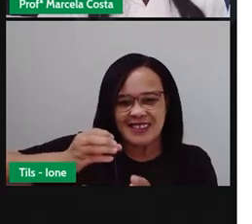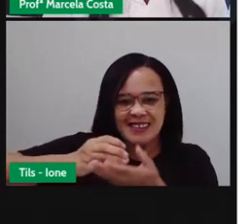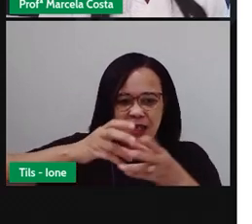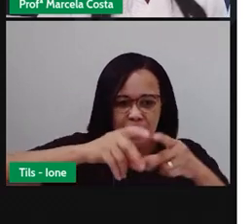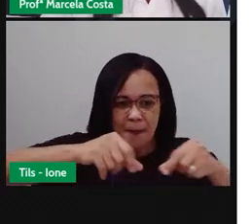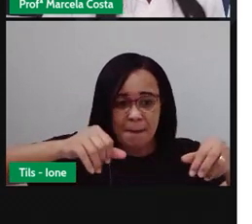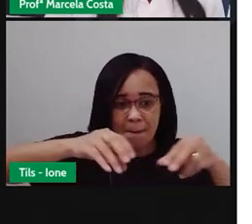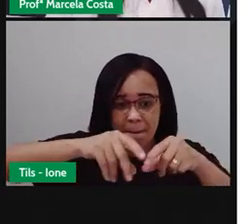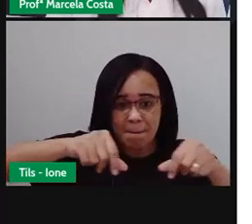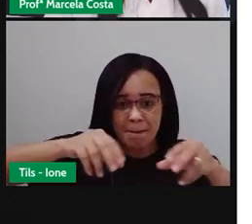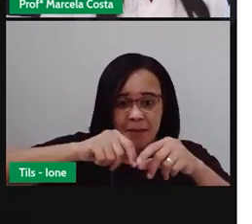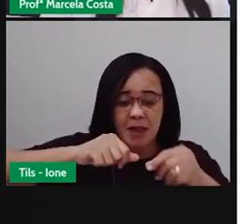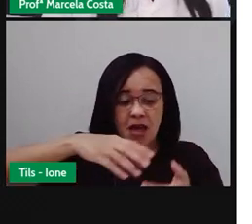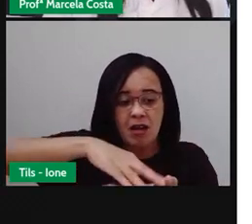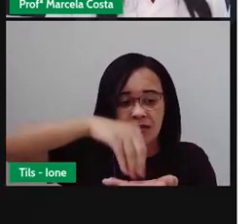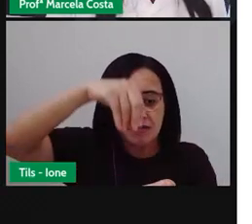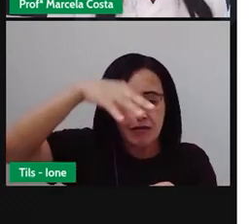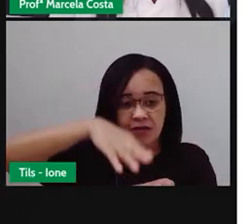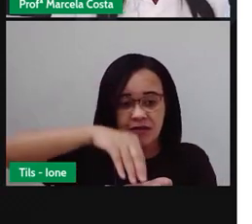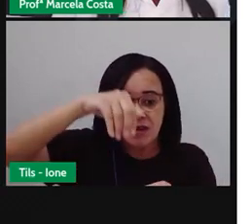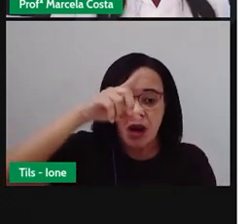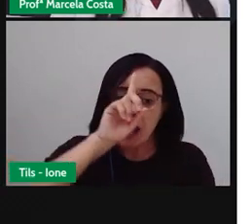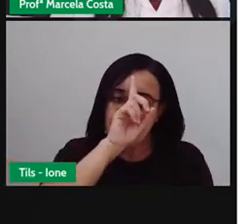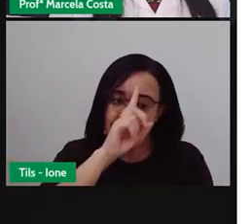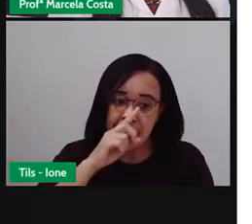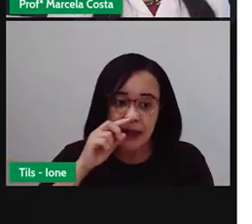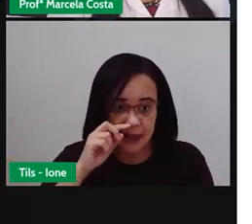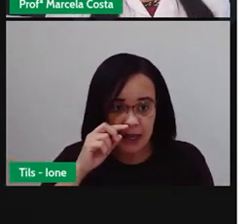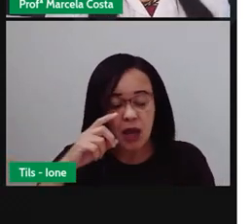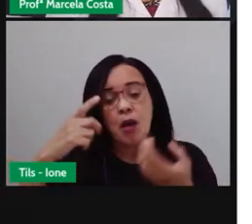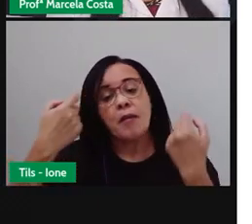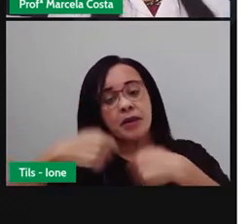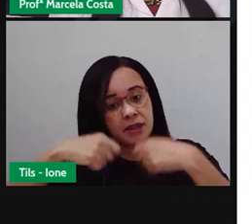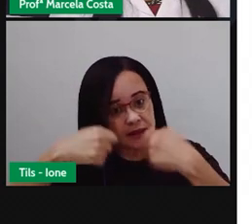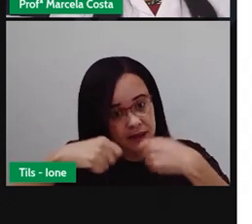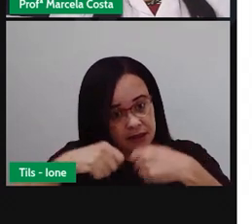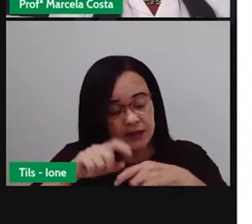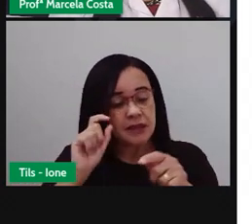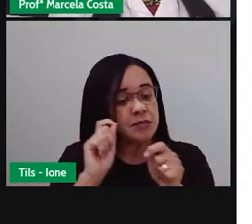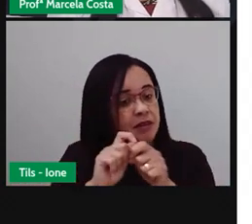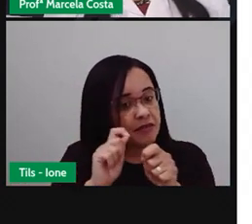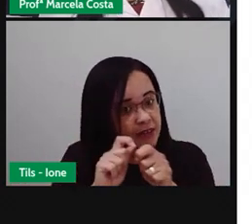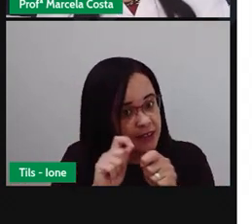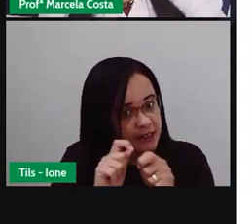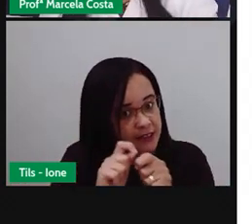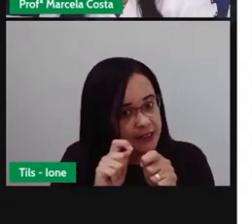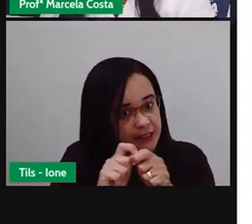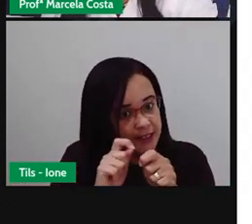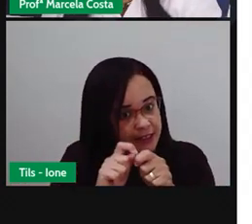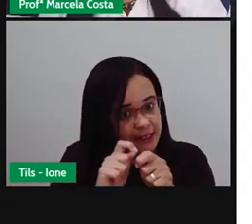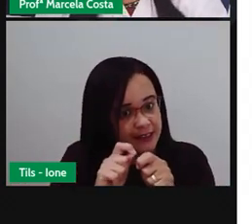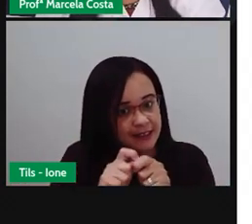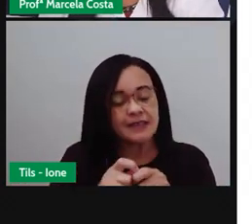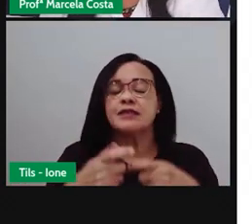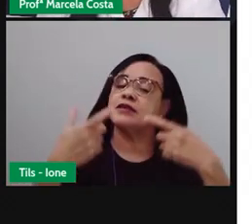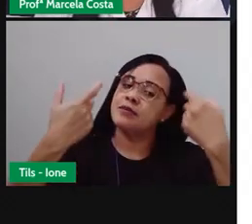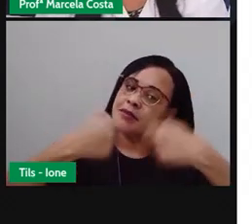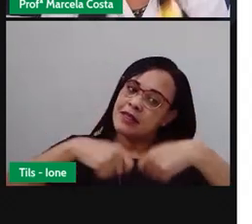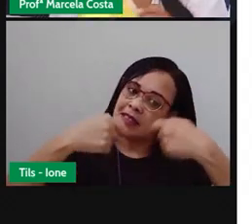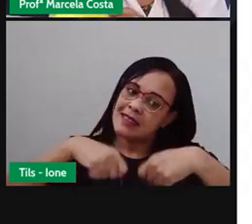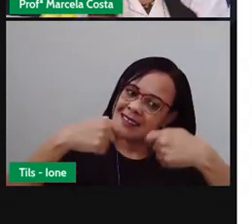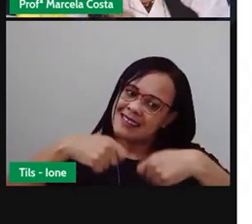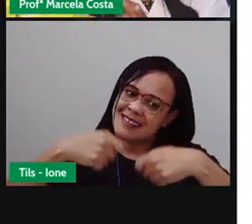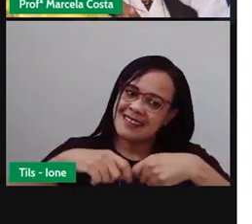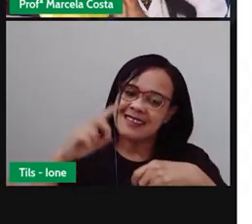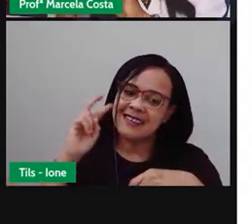Então, para fazer o cuscuz de milho, vai precisar do